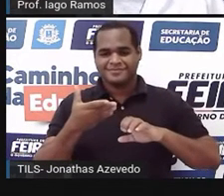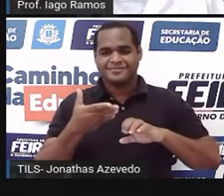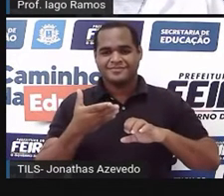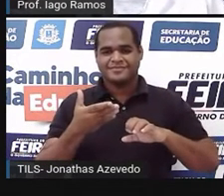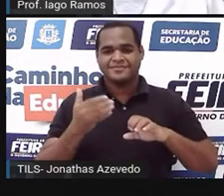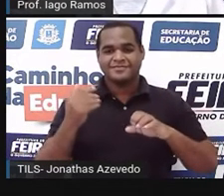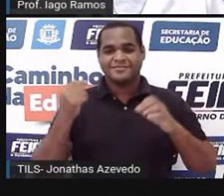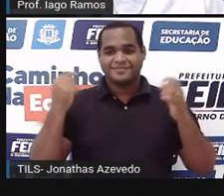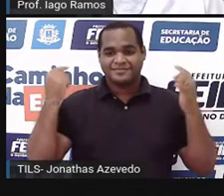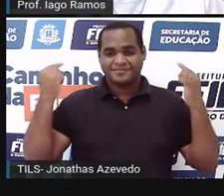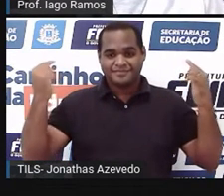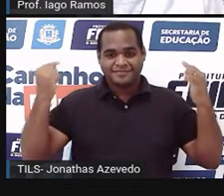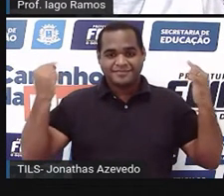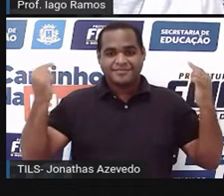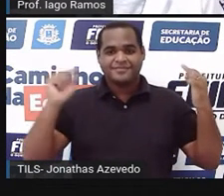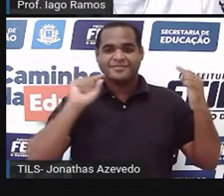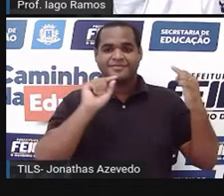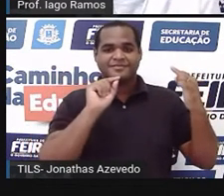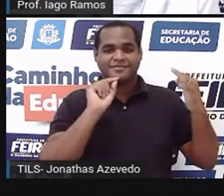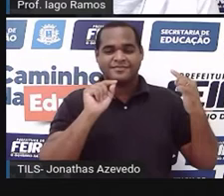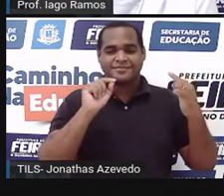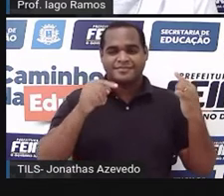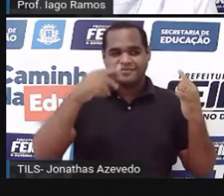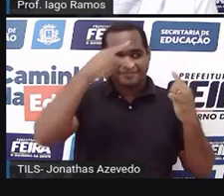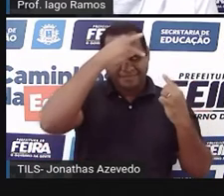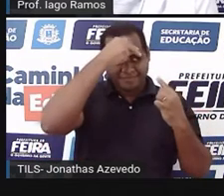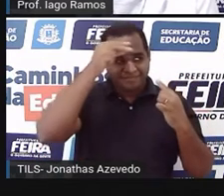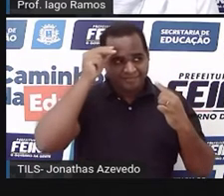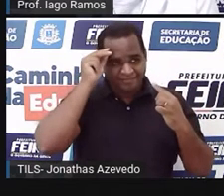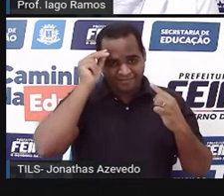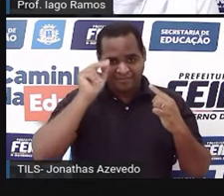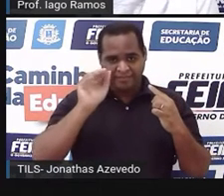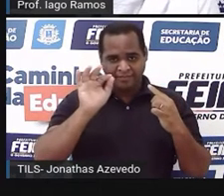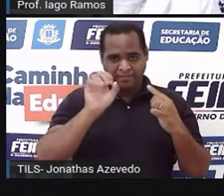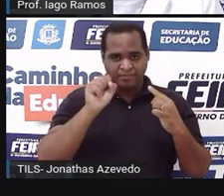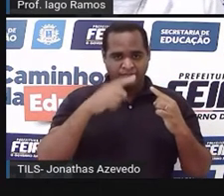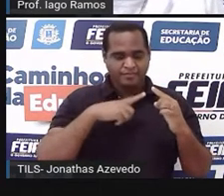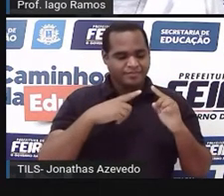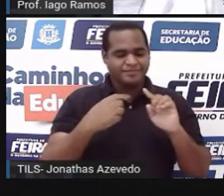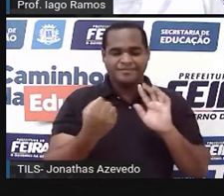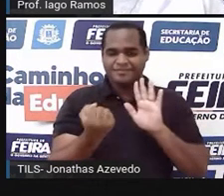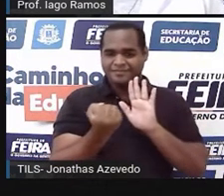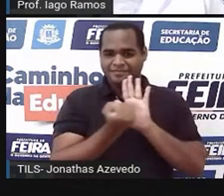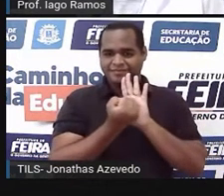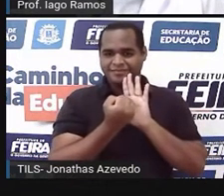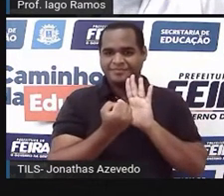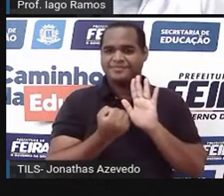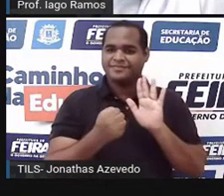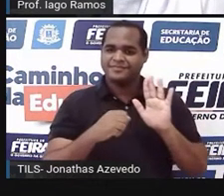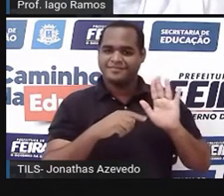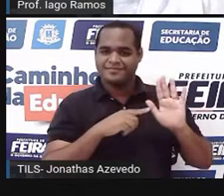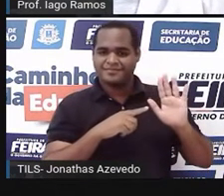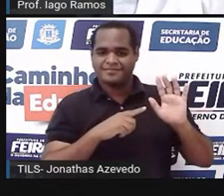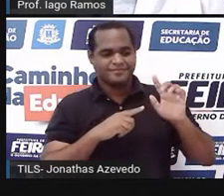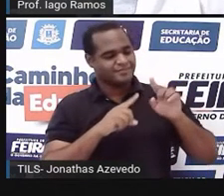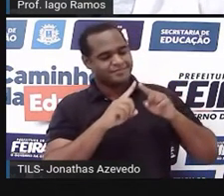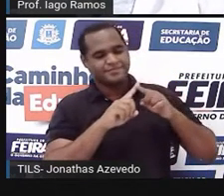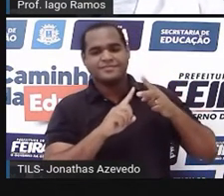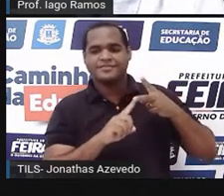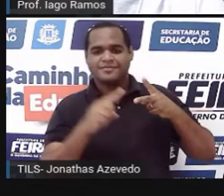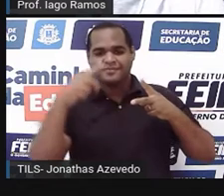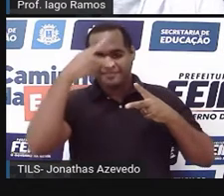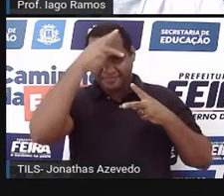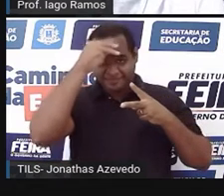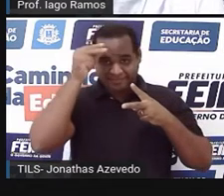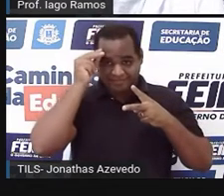atrás de mim está o cartaz da Secretaria Municipal de Educação de Feira de Santana, que tem as lovomarcas